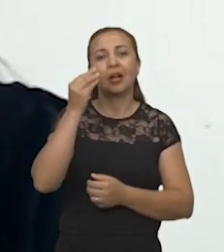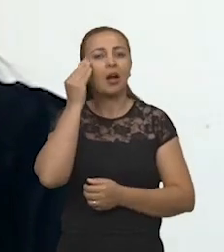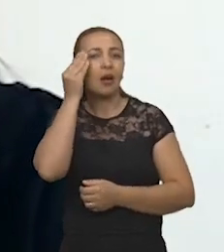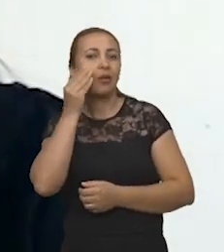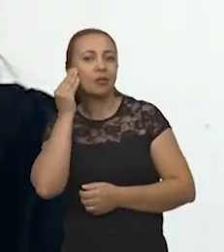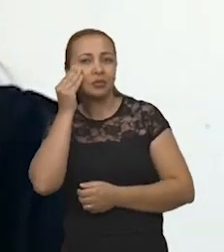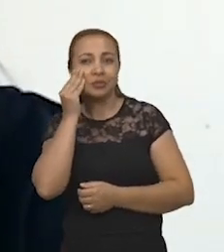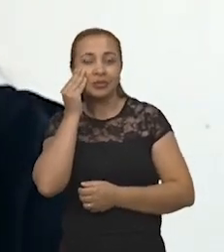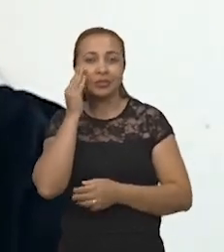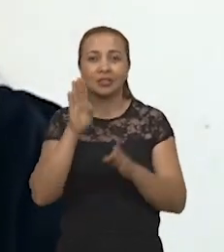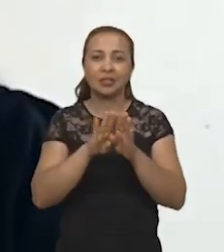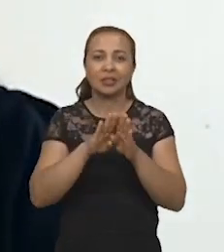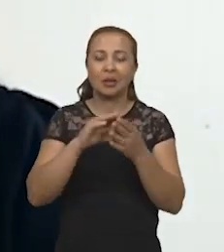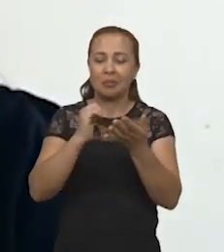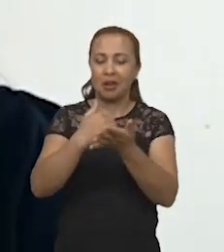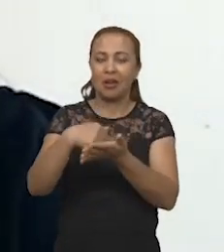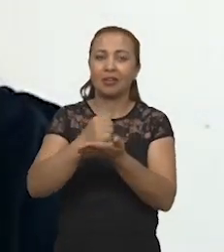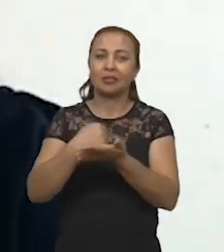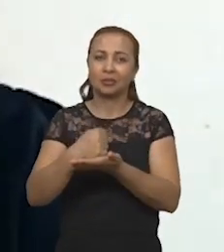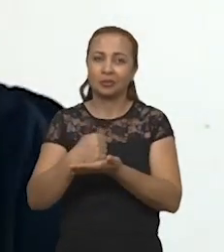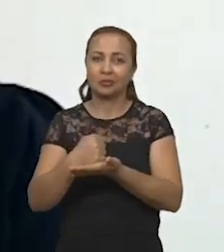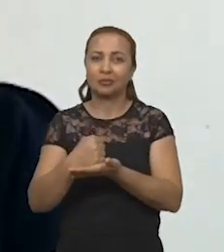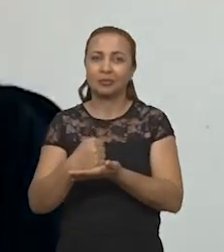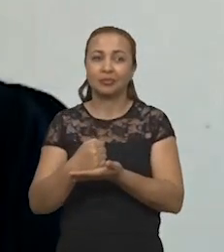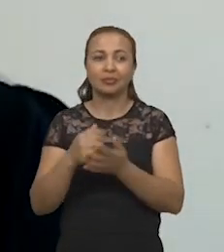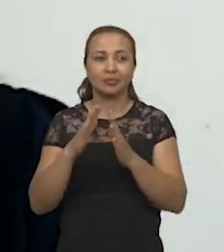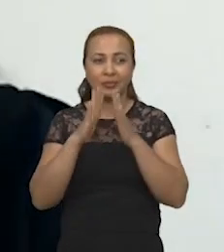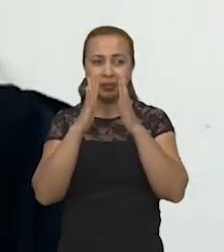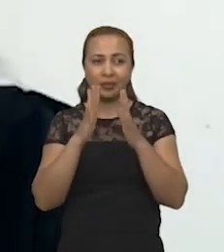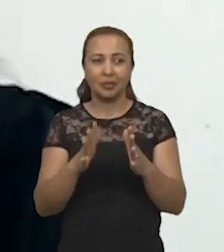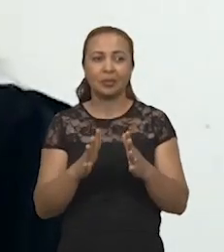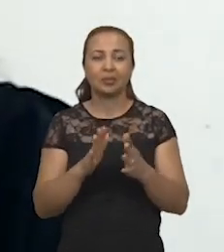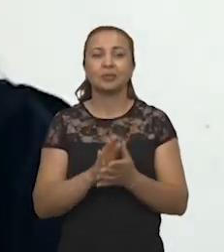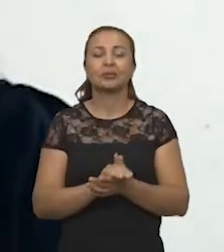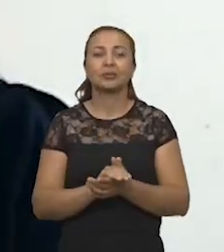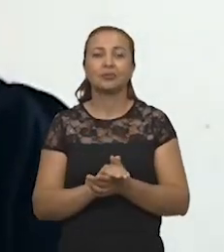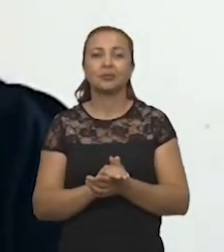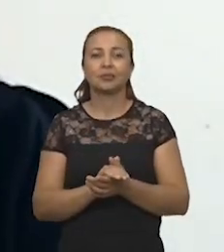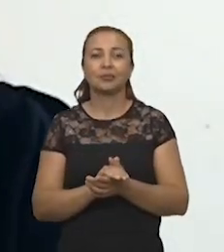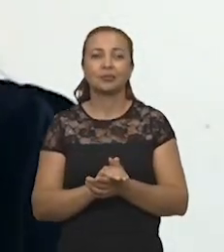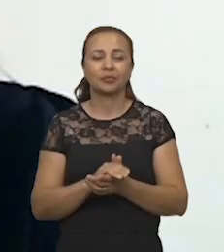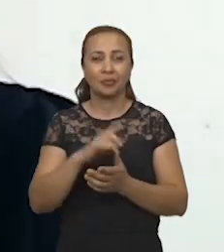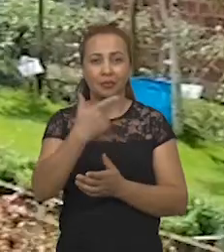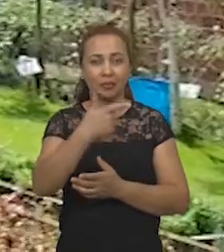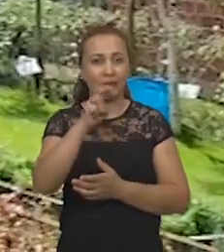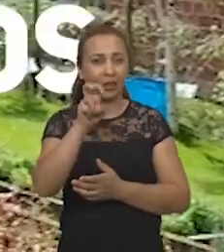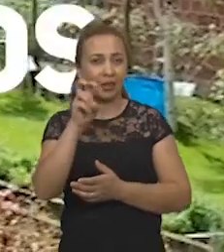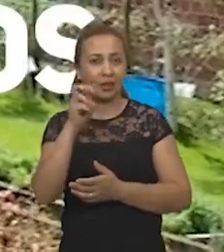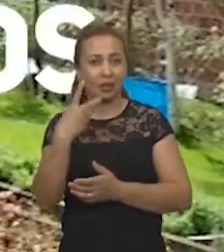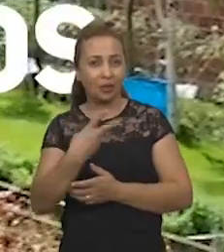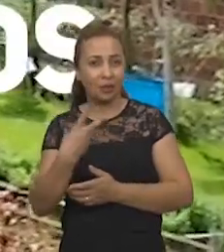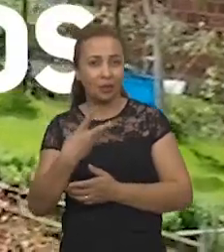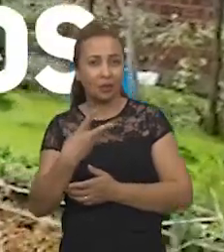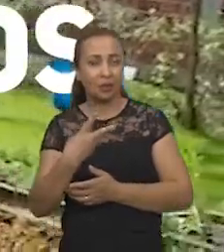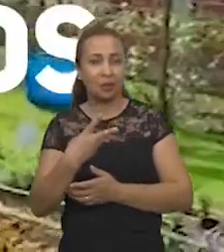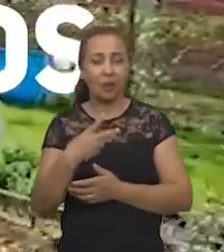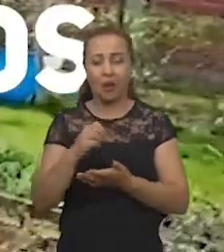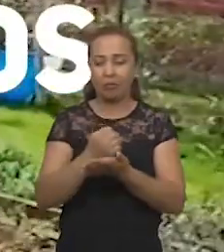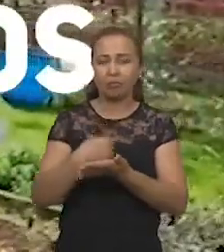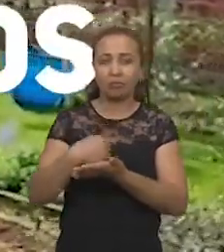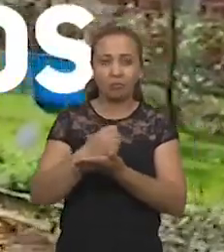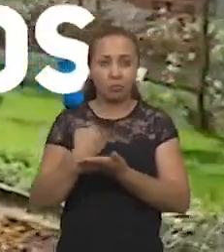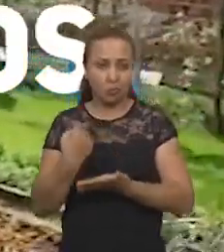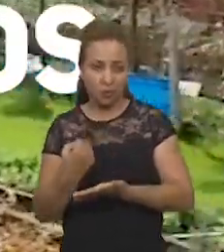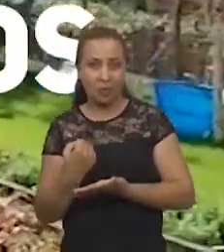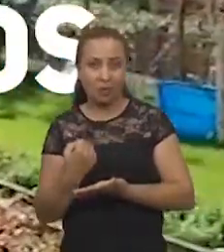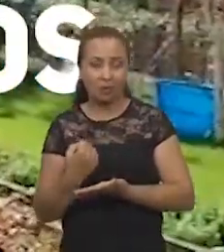cosméticos, para a síntese de medicamentos. E, nesse sentido, das 252 drogas, e